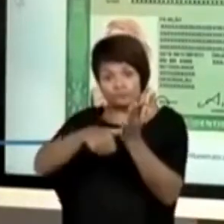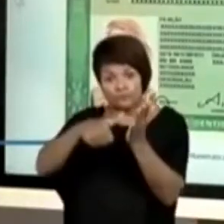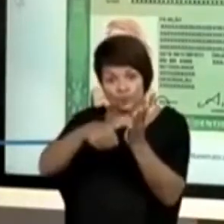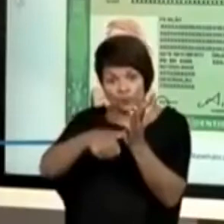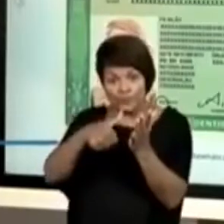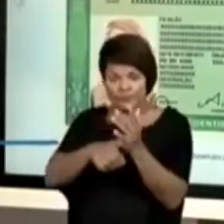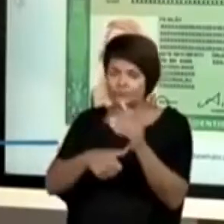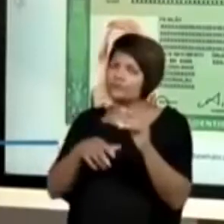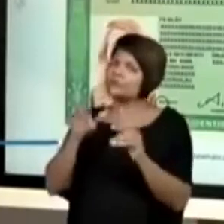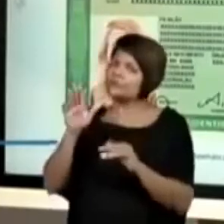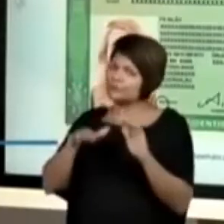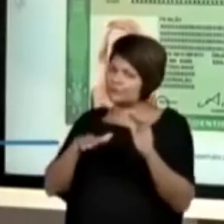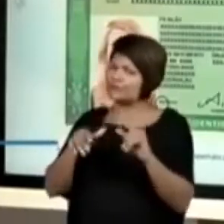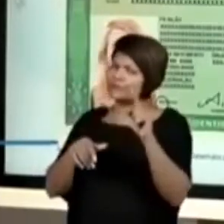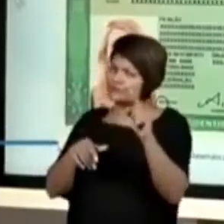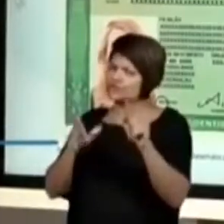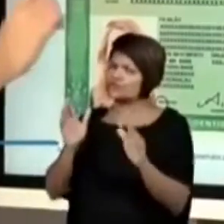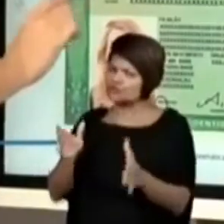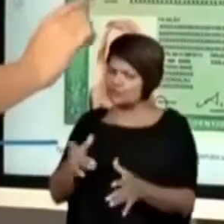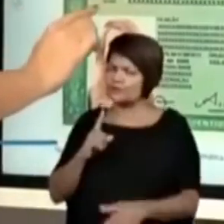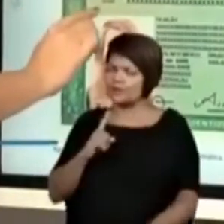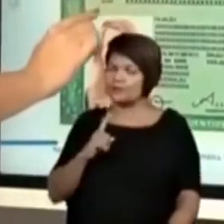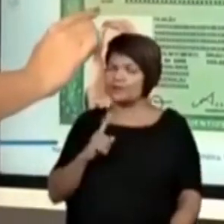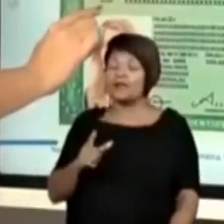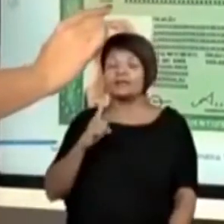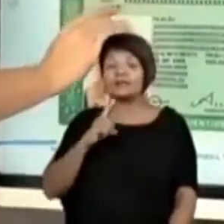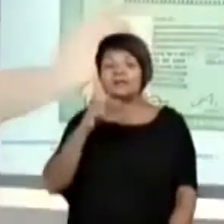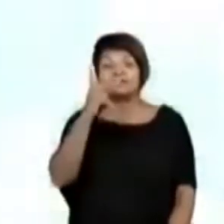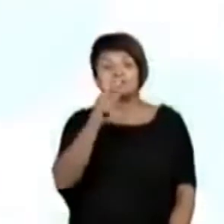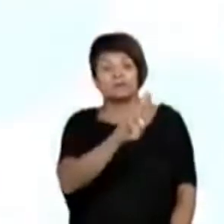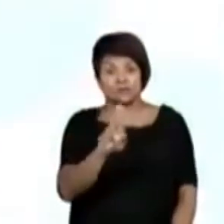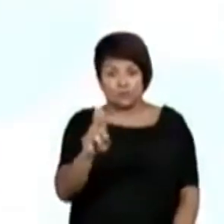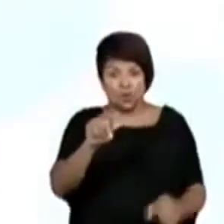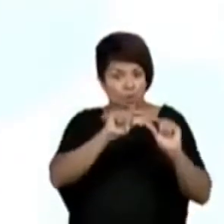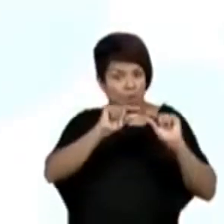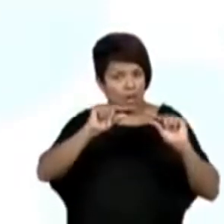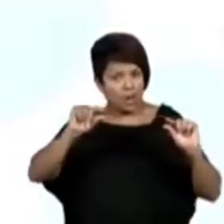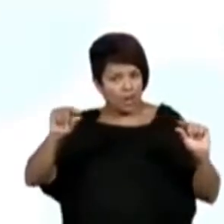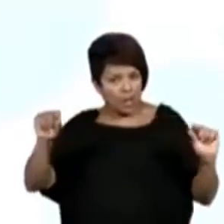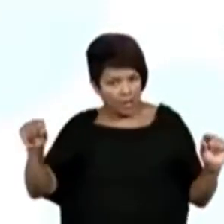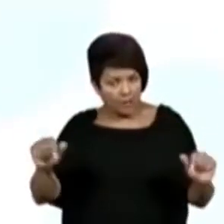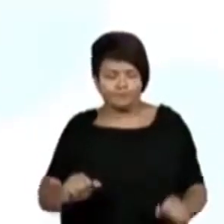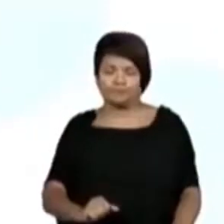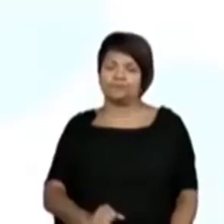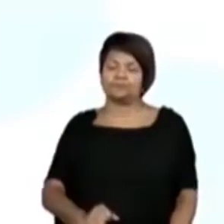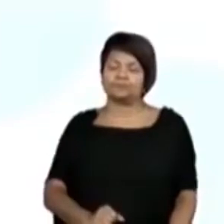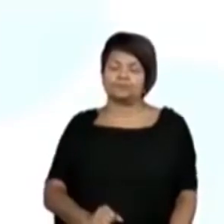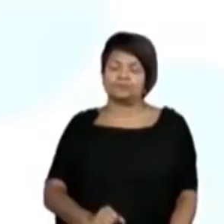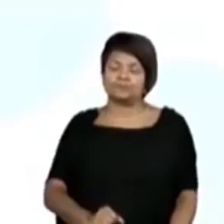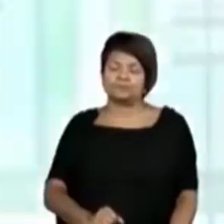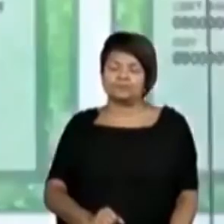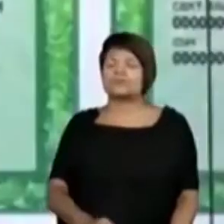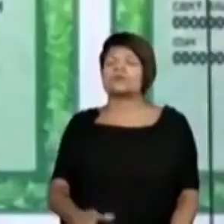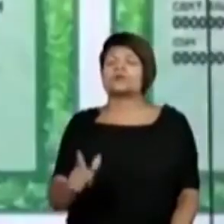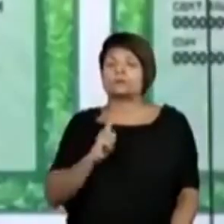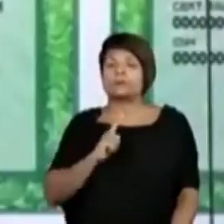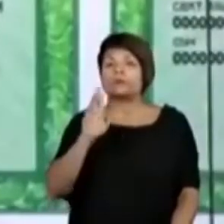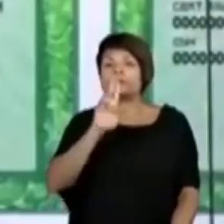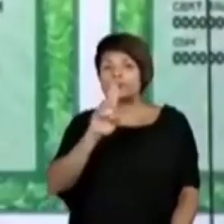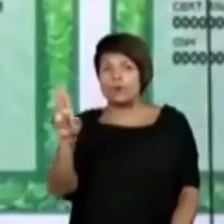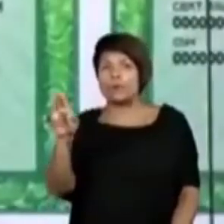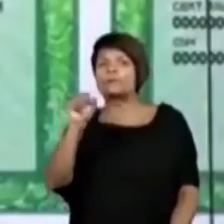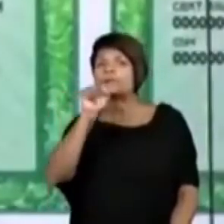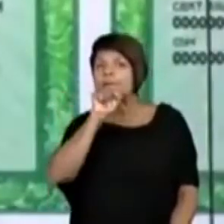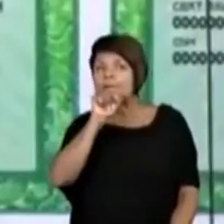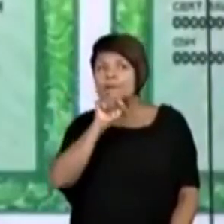provavelmente já devem ter, ele tem o seu nome completo, ele tem o nome da sua mãe,